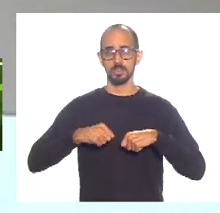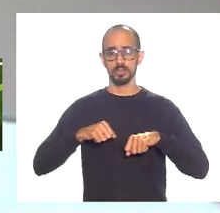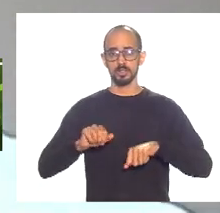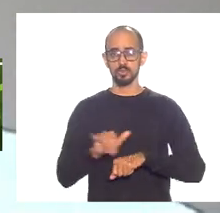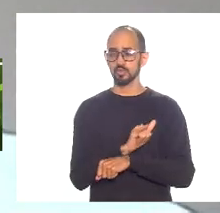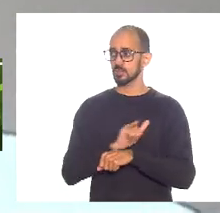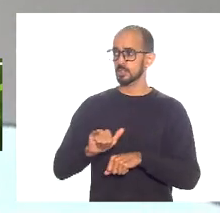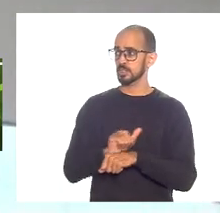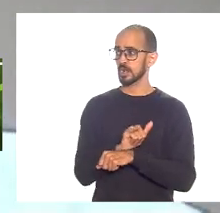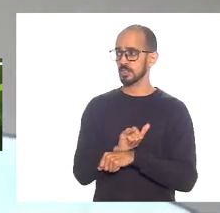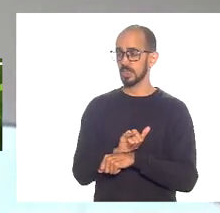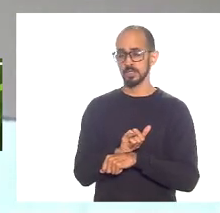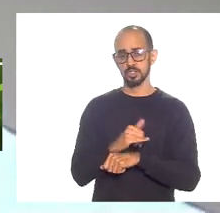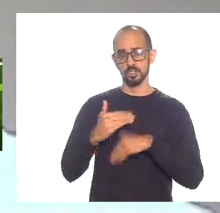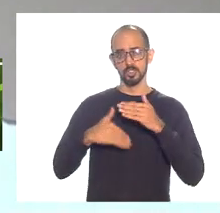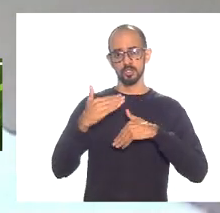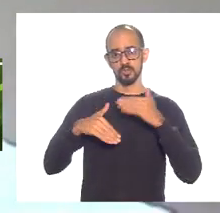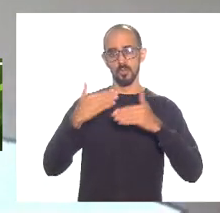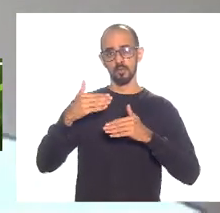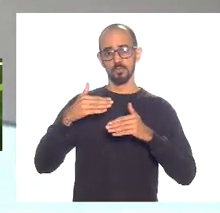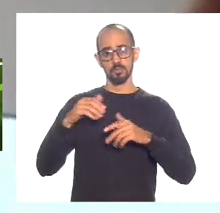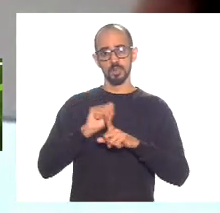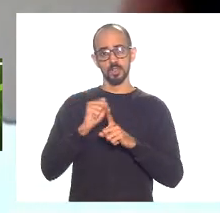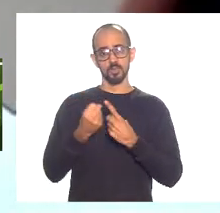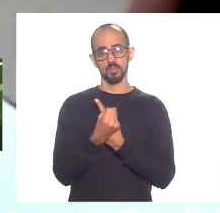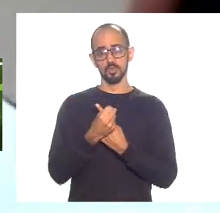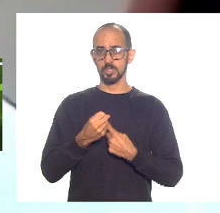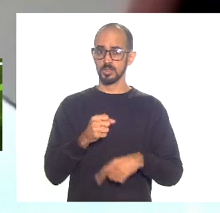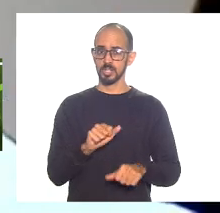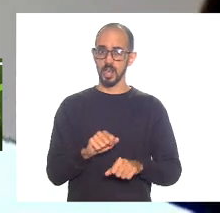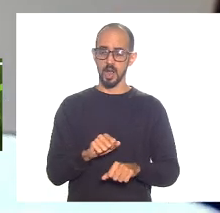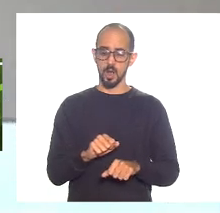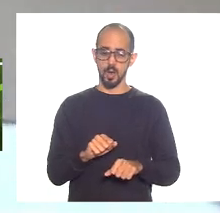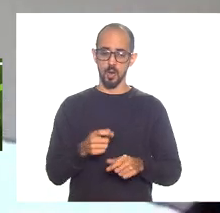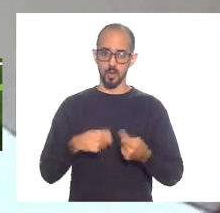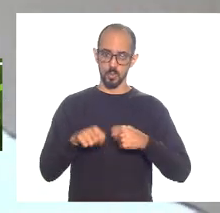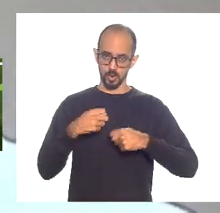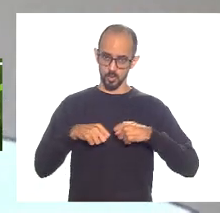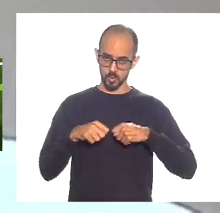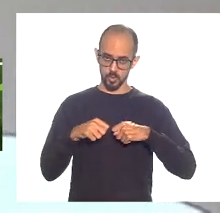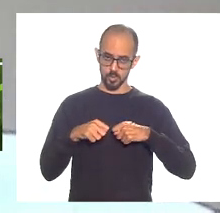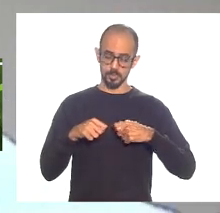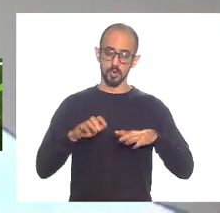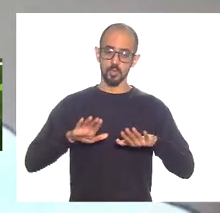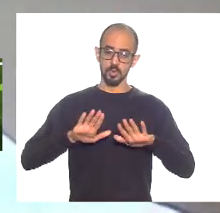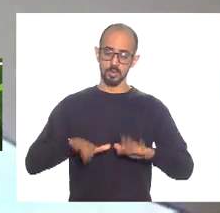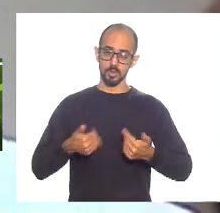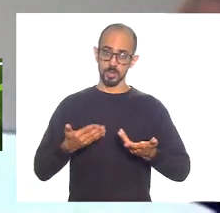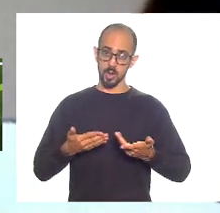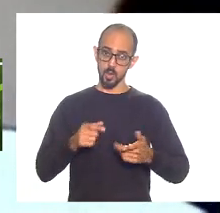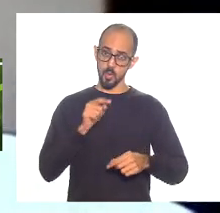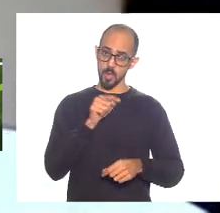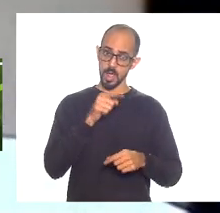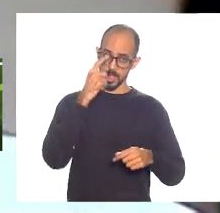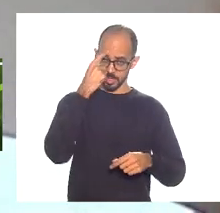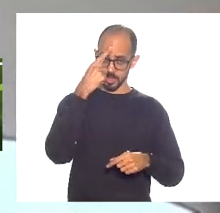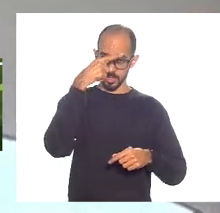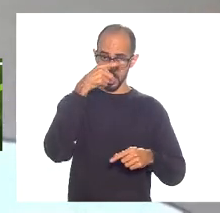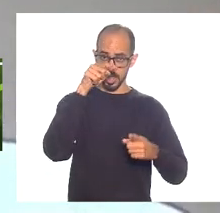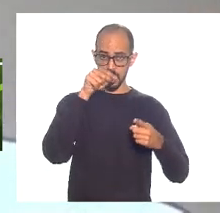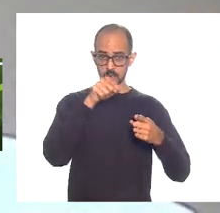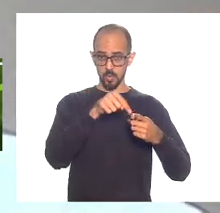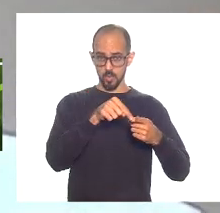plano estratégico de desenvolvimento econômico e social na dimensão econômica o eixo o eixo tem que ser claro